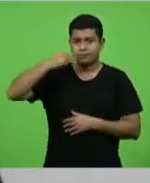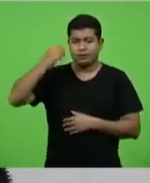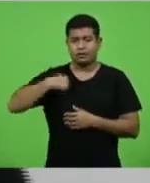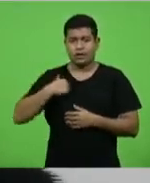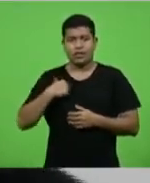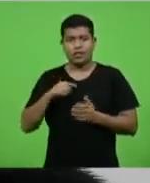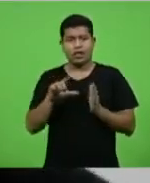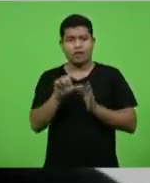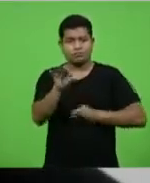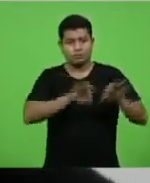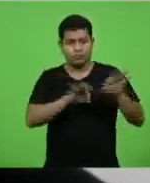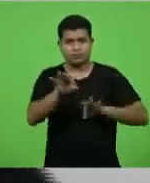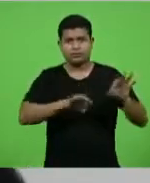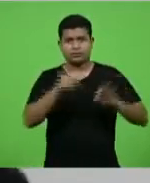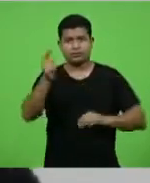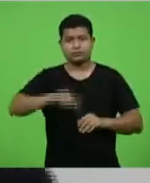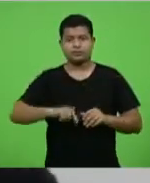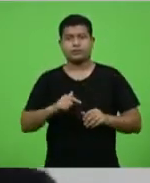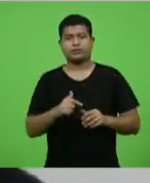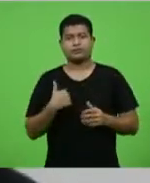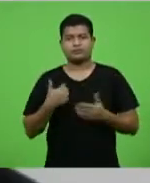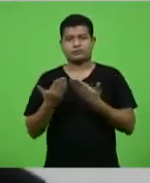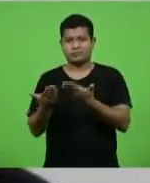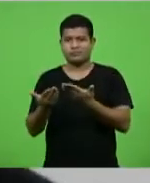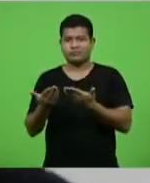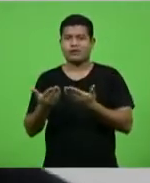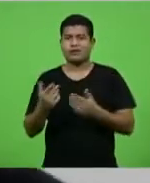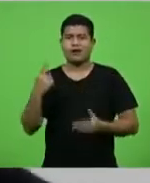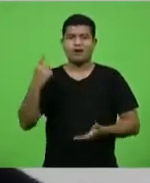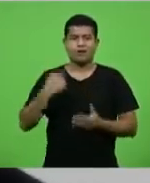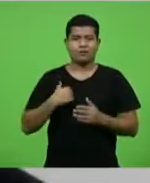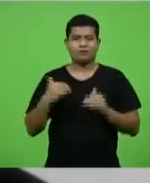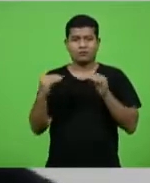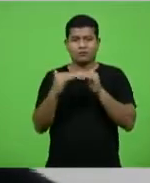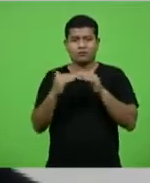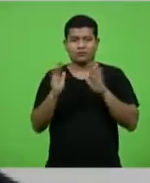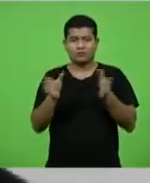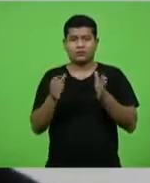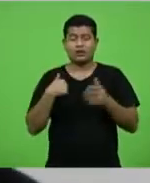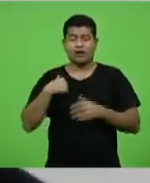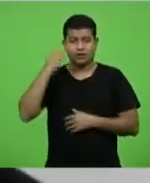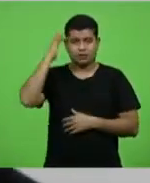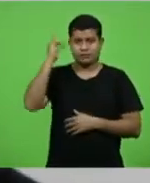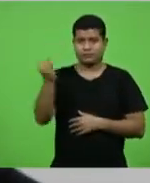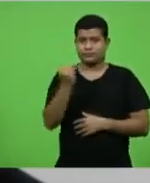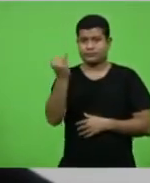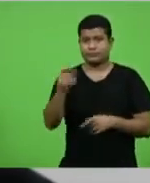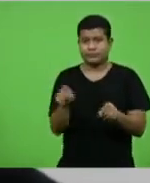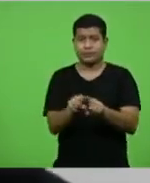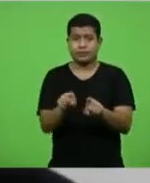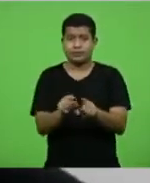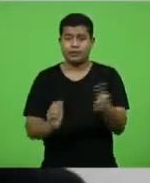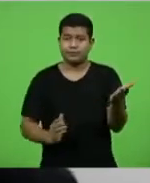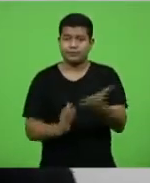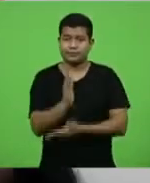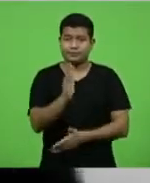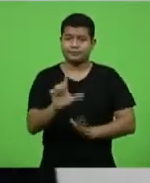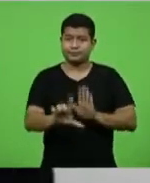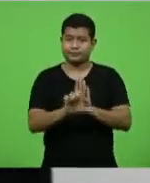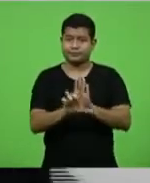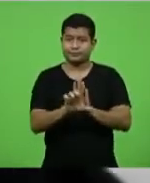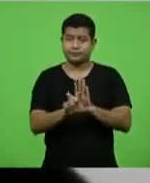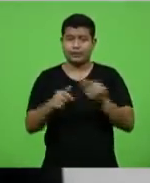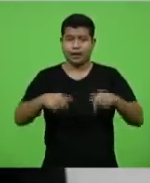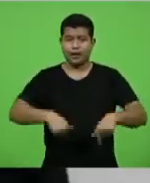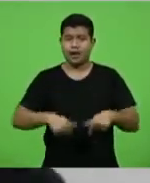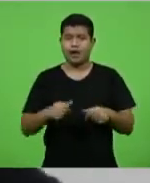e faz já o sinal positivo aqui nessa redação que eu acho muito importante e também a aprovação da nossa lei aqui que já foi